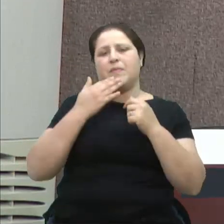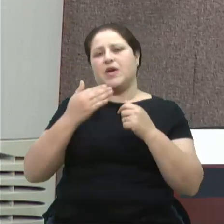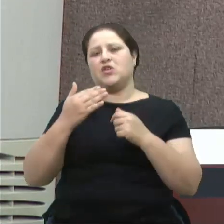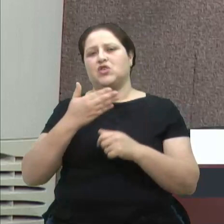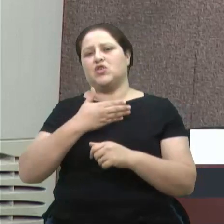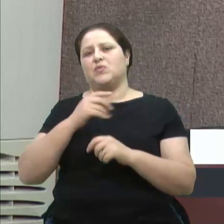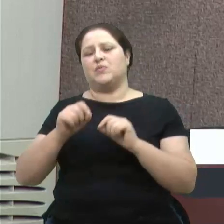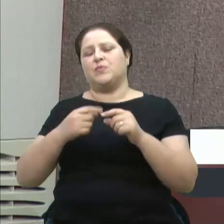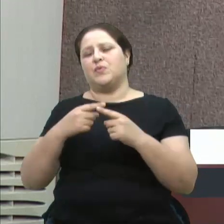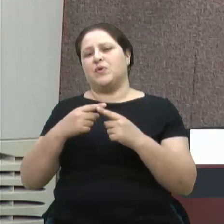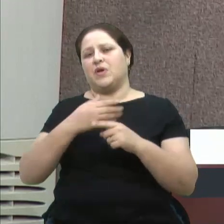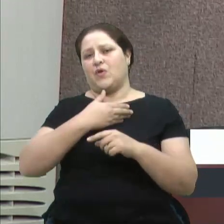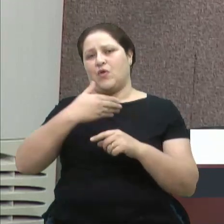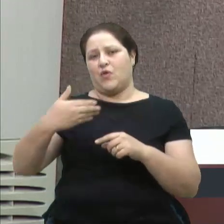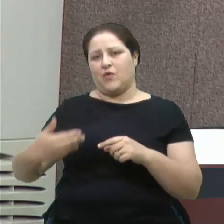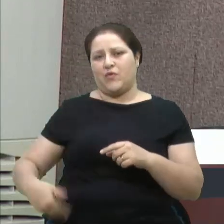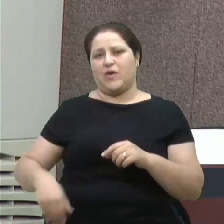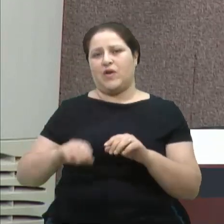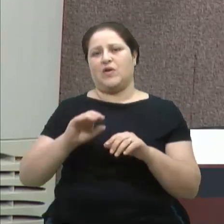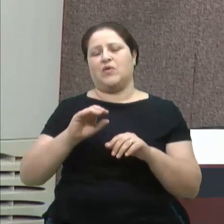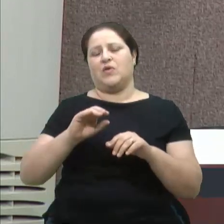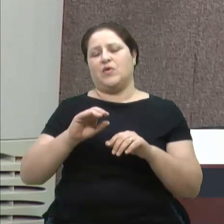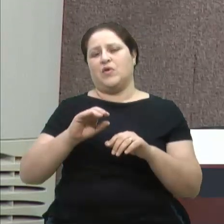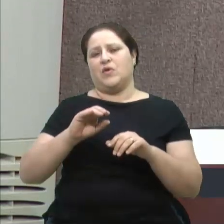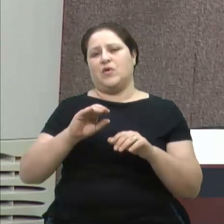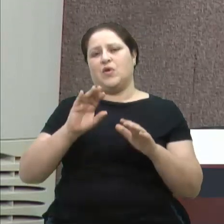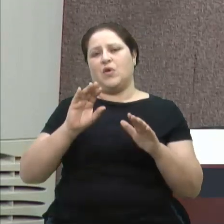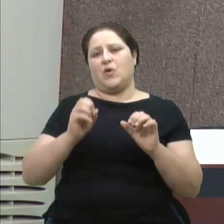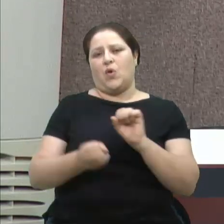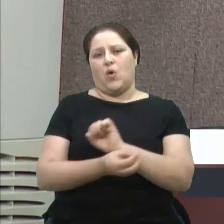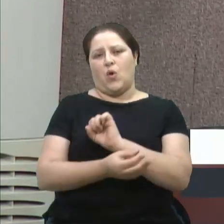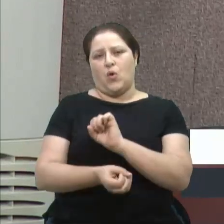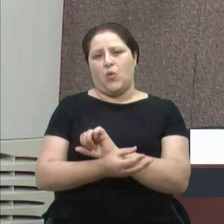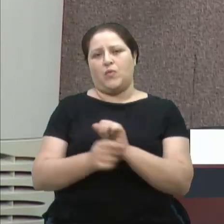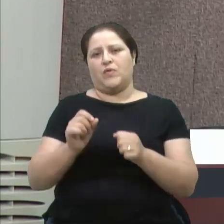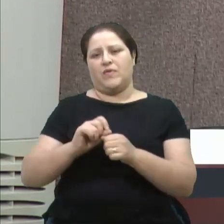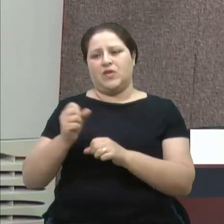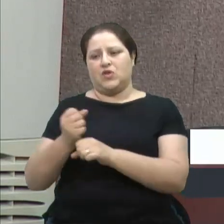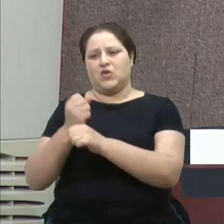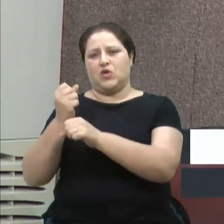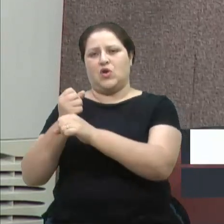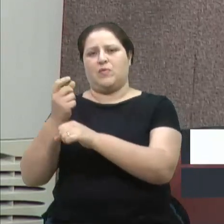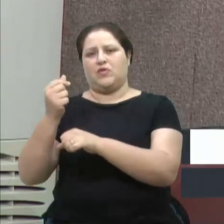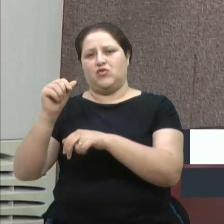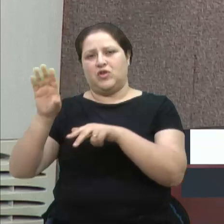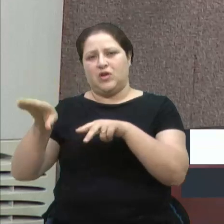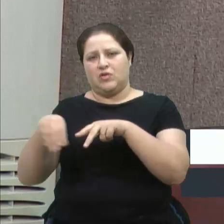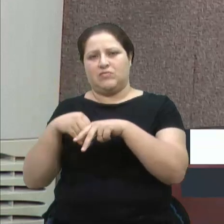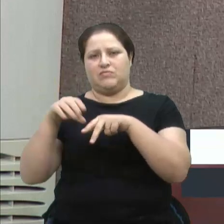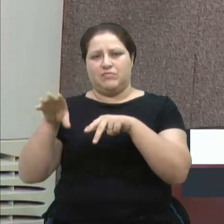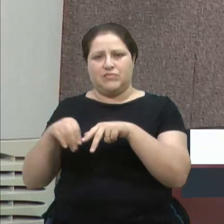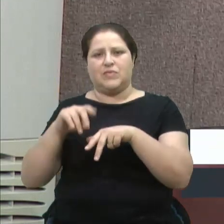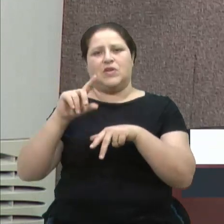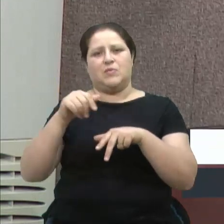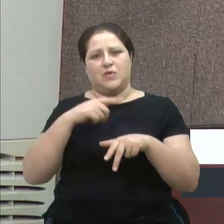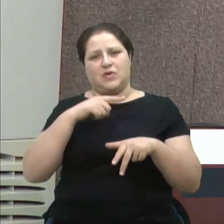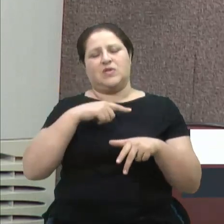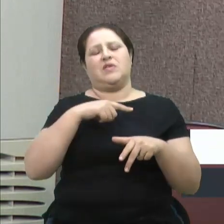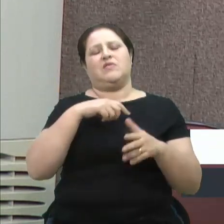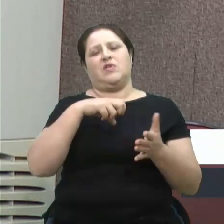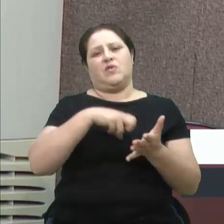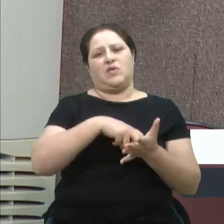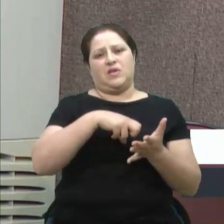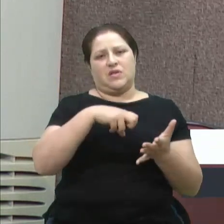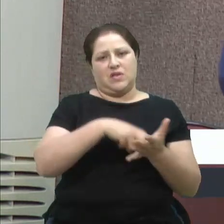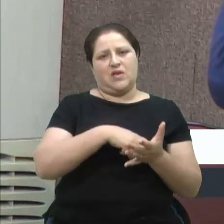corrupto que fez obras para desviar dinheiro, que depois foram condenados e depois